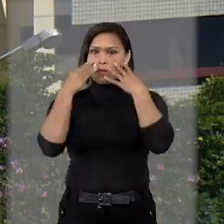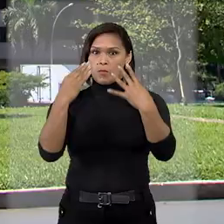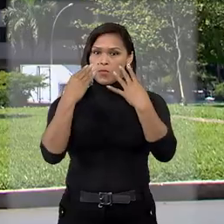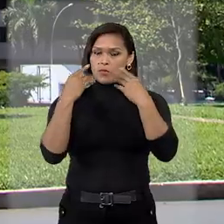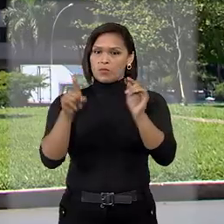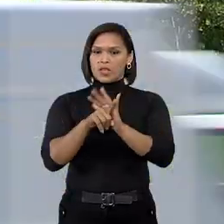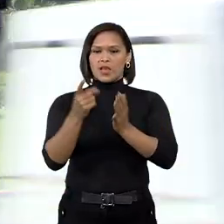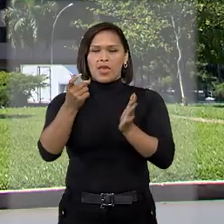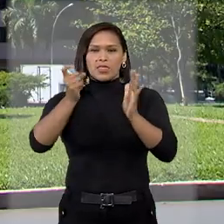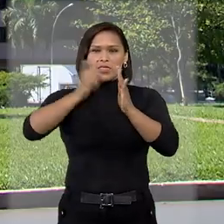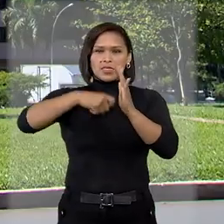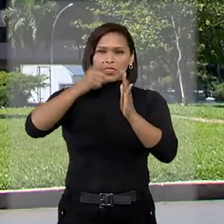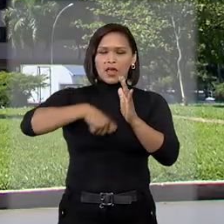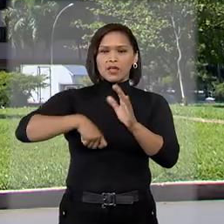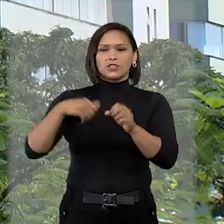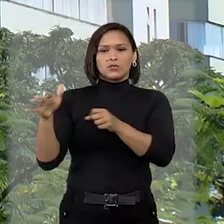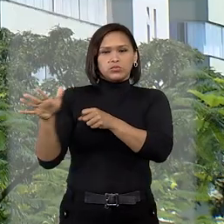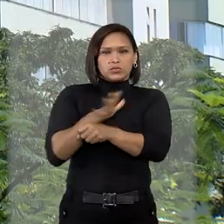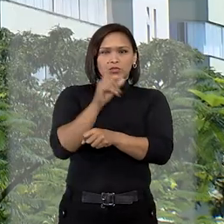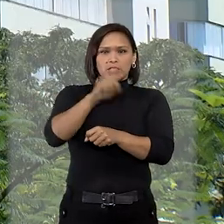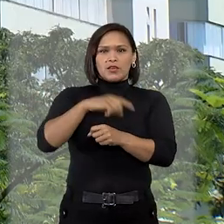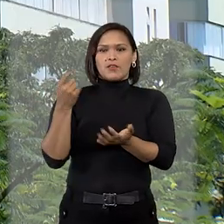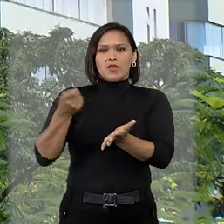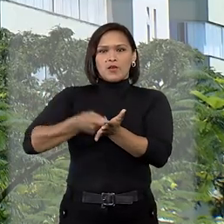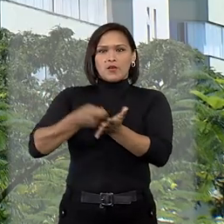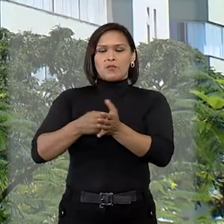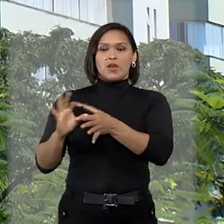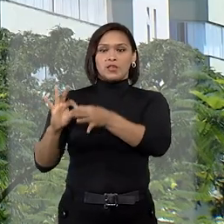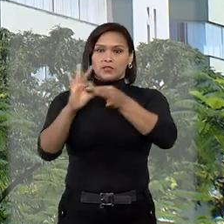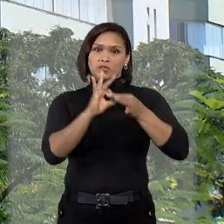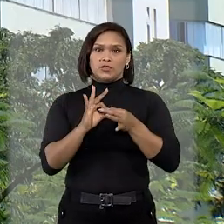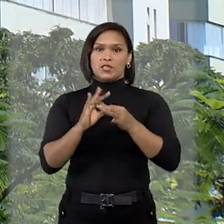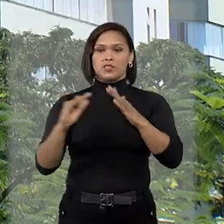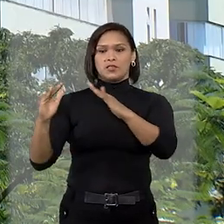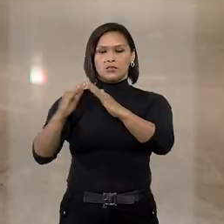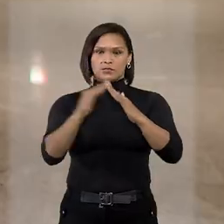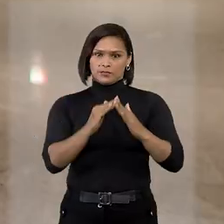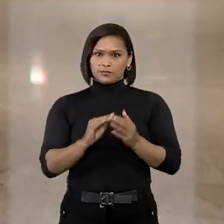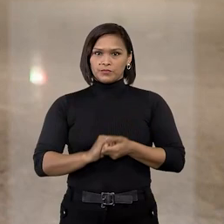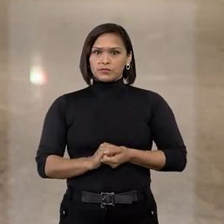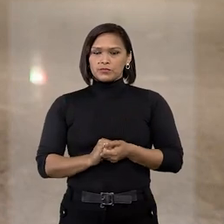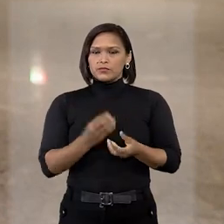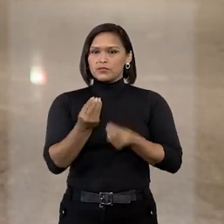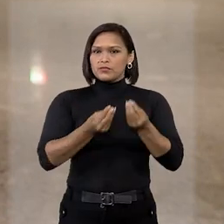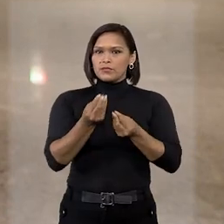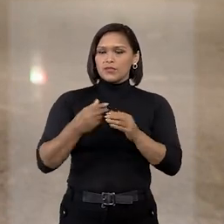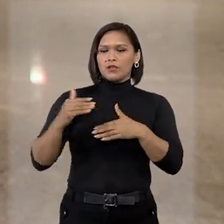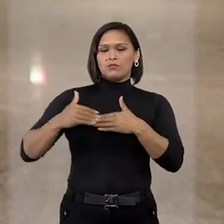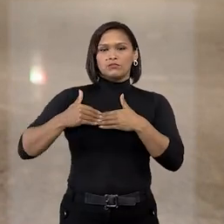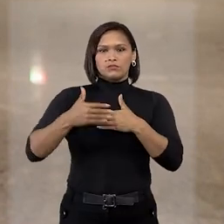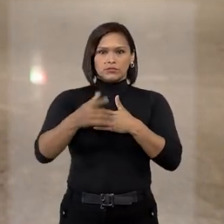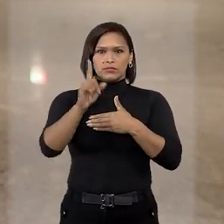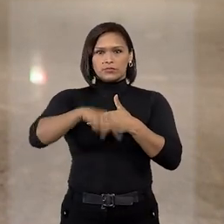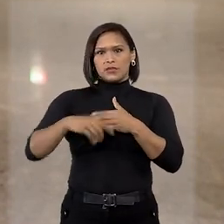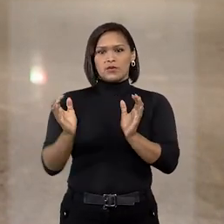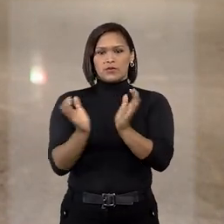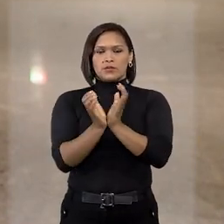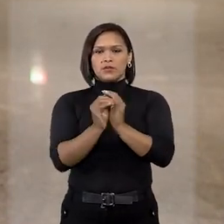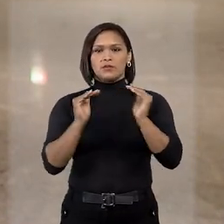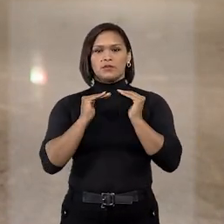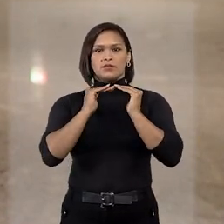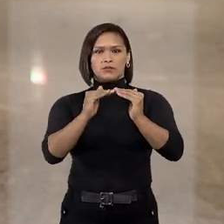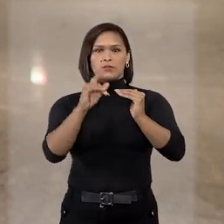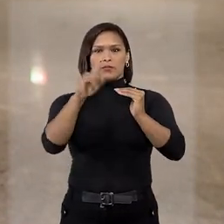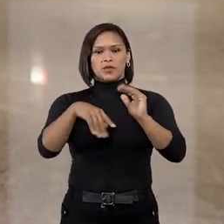questionar taxa supostamente abusiva cobrada por associação de moradores. Como consequência, o colegiado